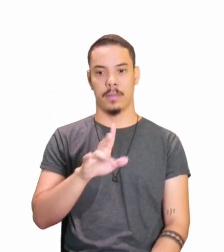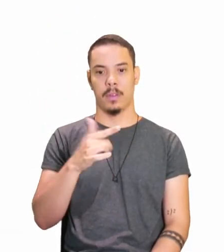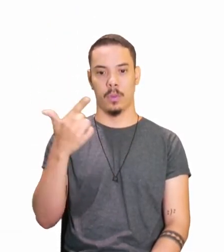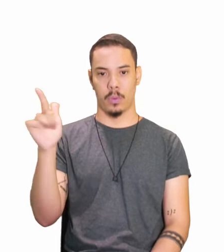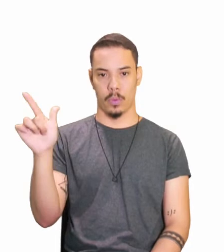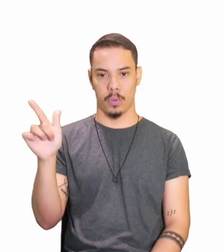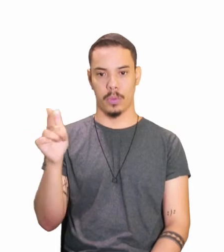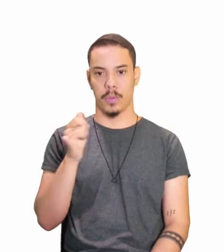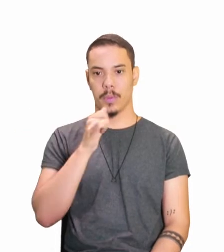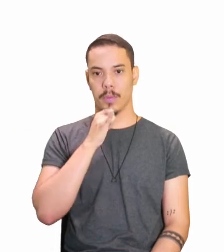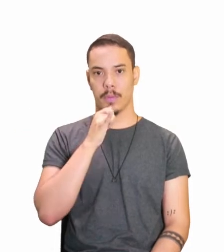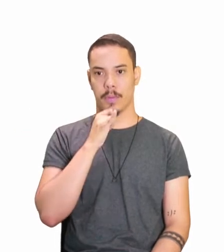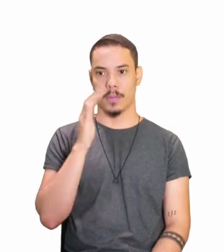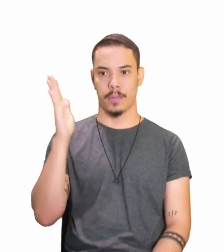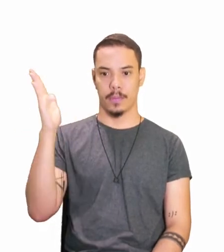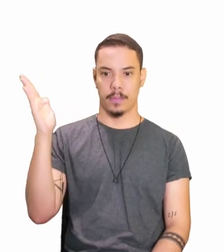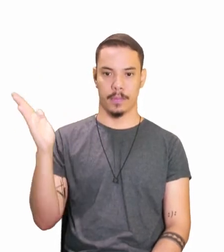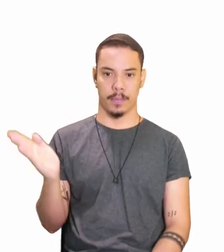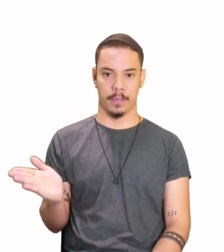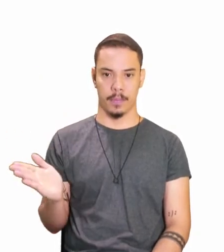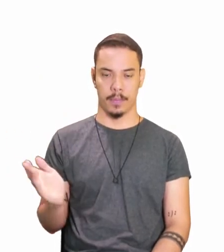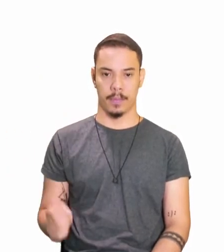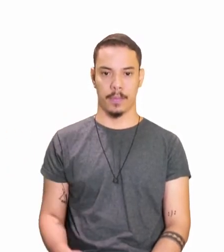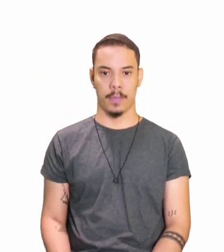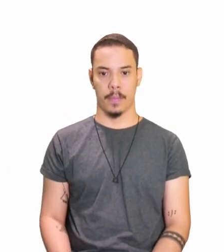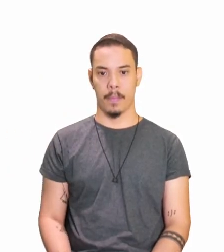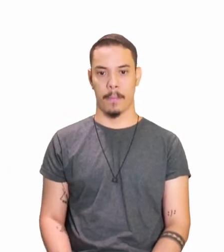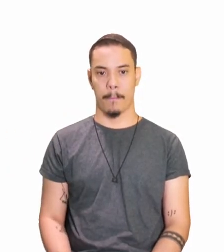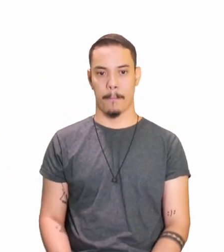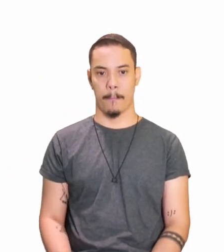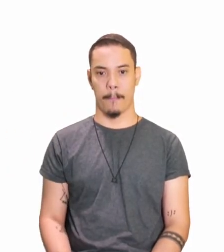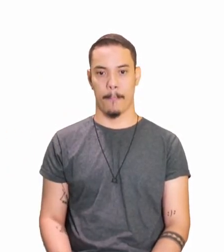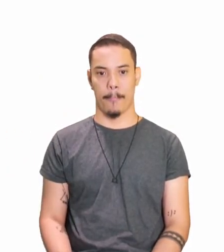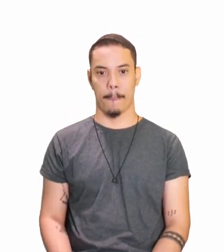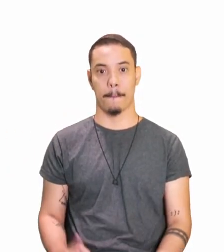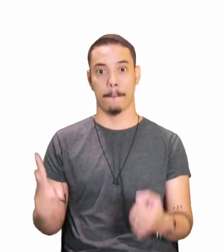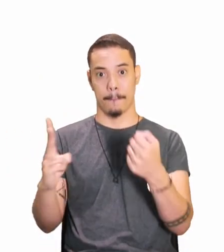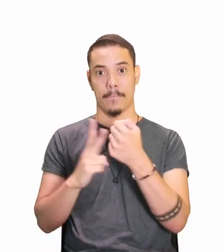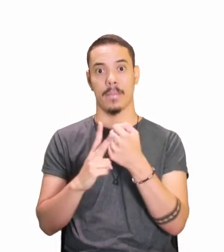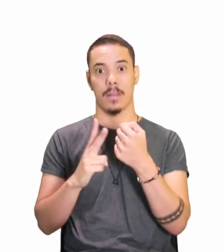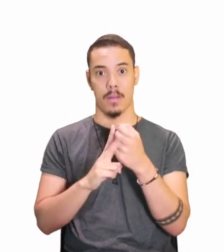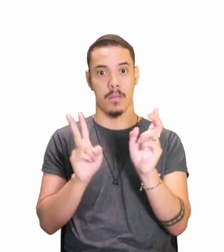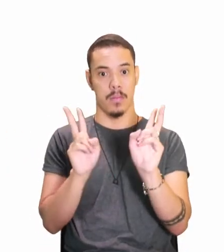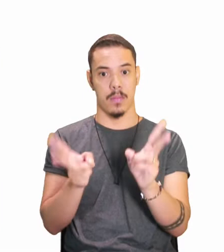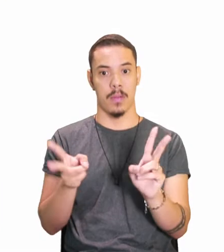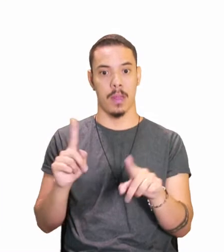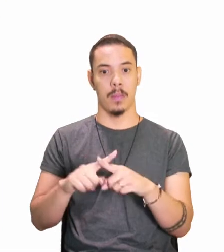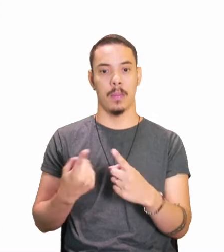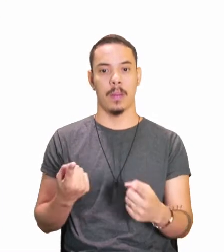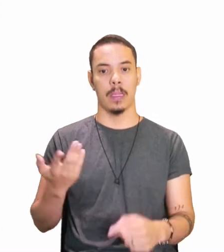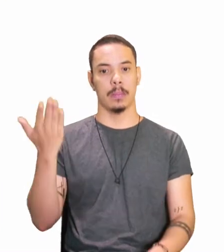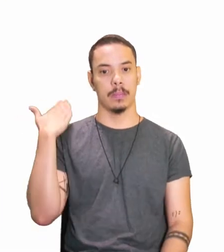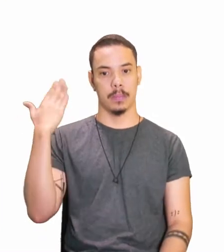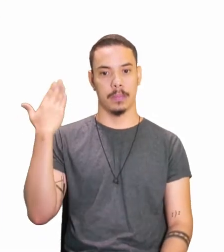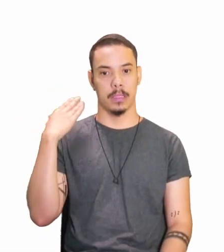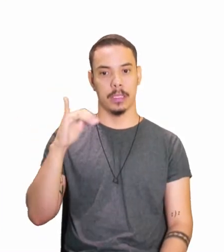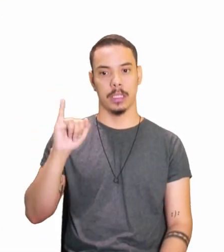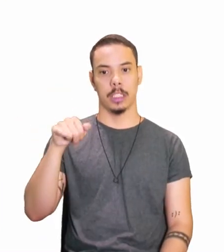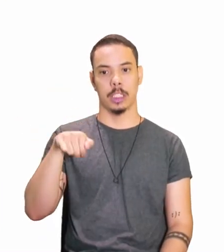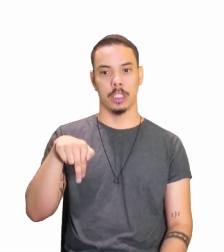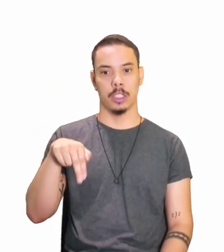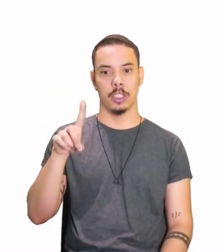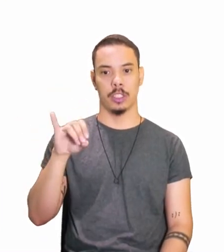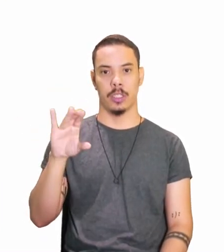pra vocês, ó, agora o verbo ser, lá, no pretérito do indicativo, né,